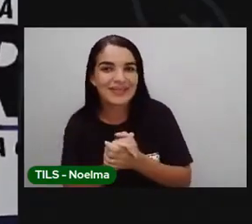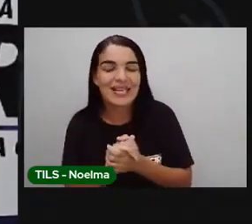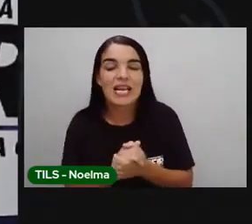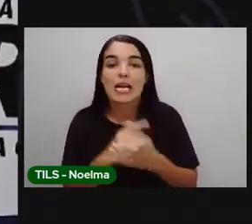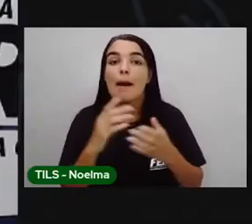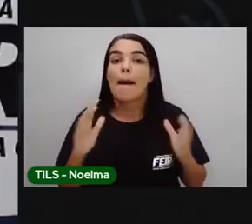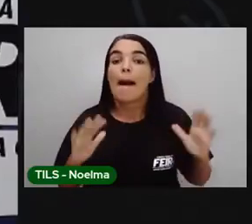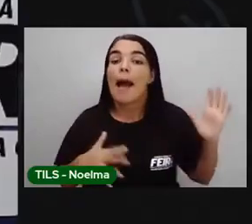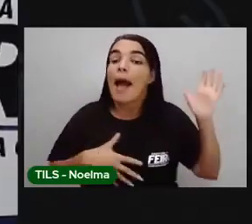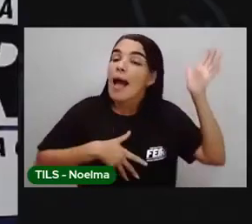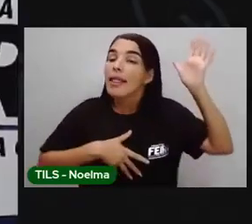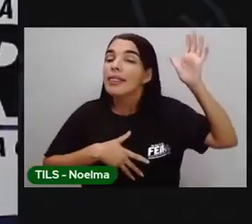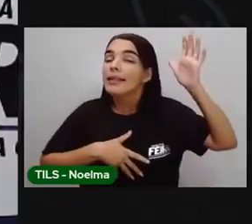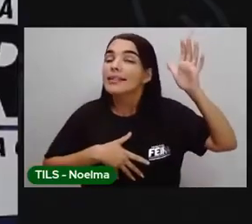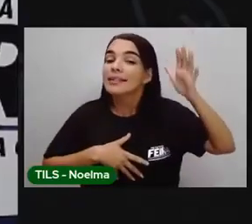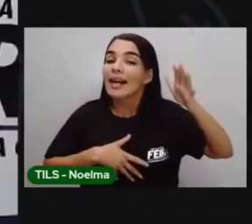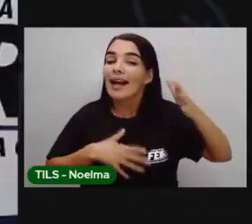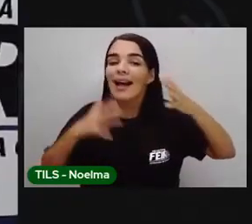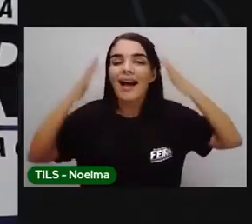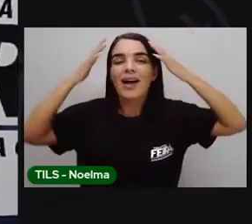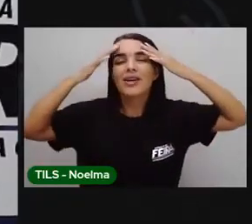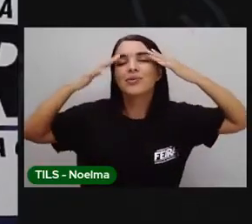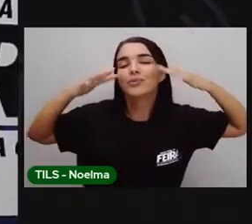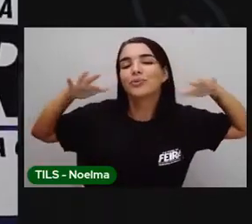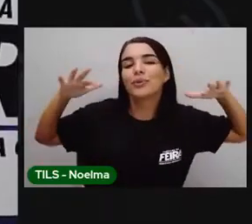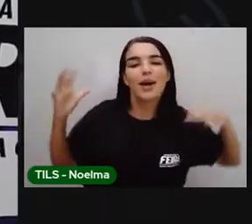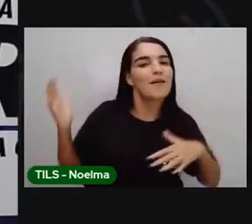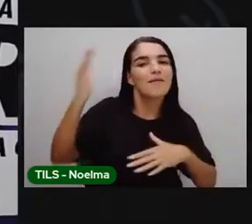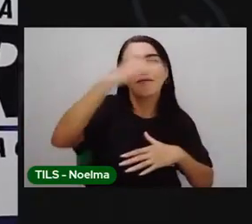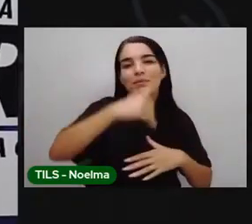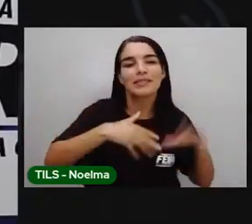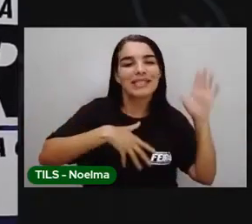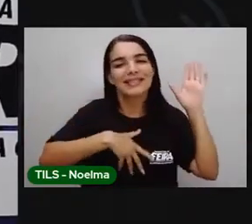anima o ambiente relaxamente. E aí, que tal? Vamos dançar?